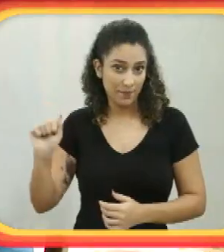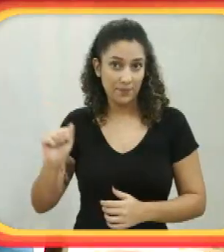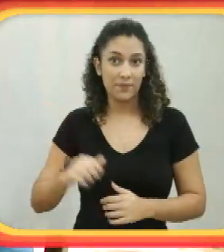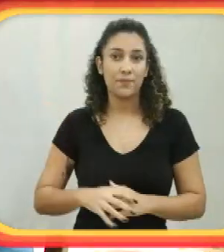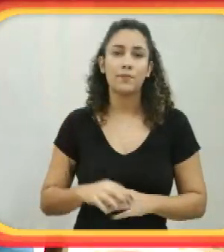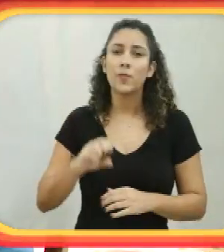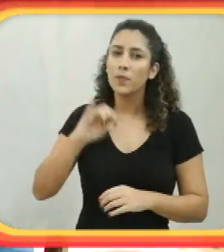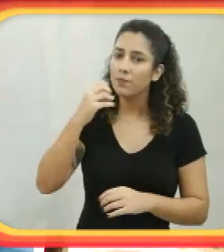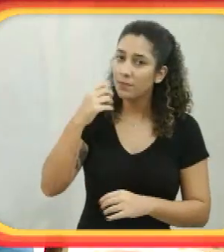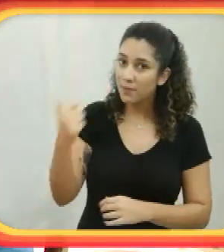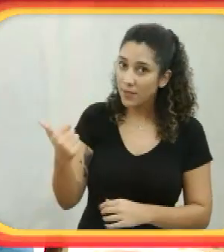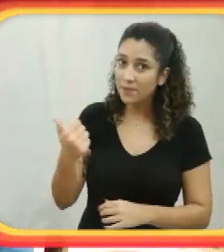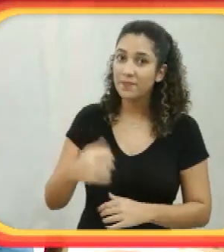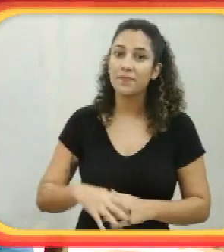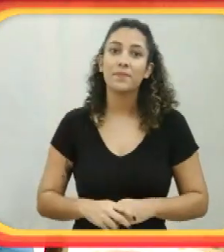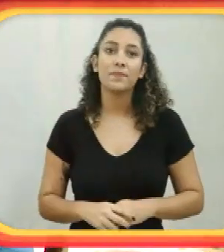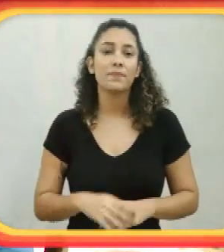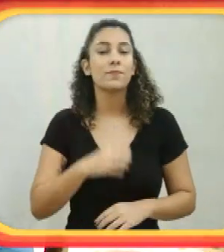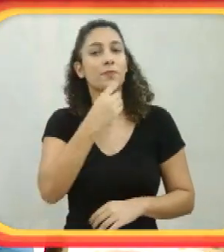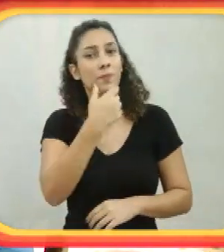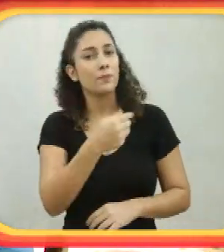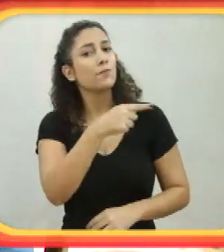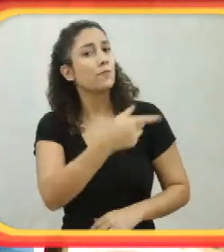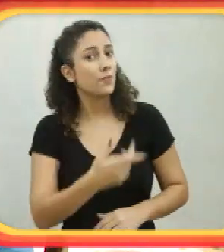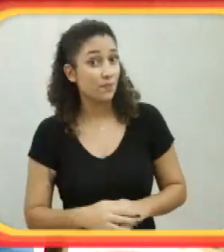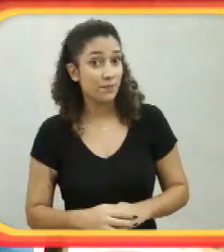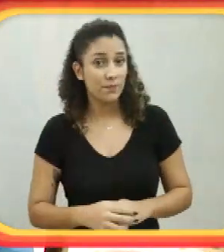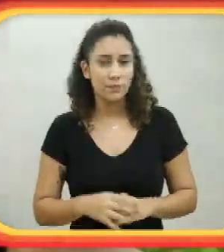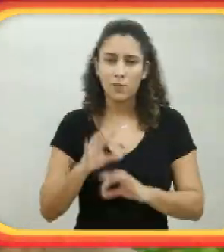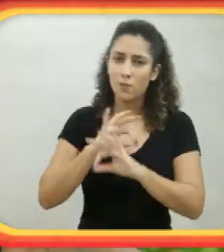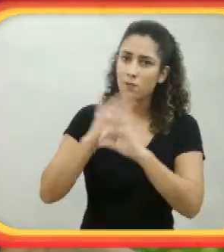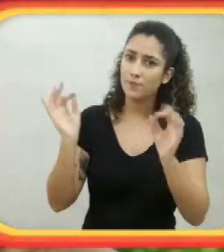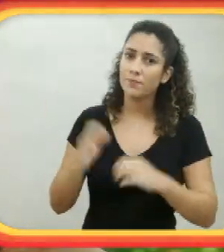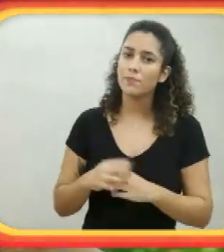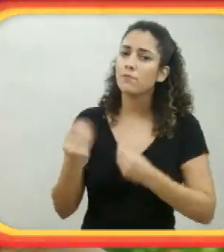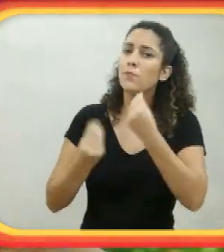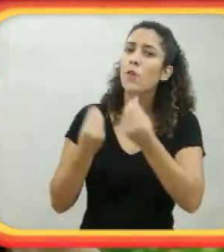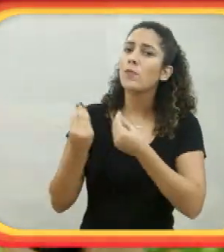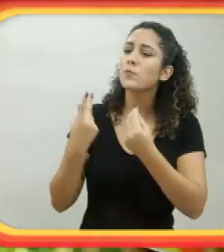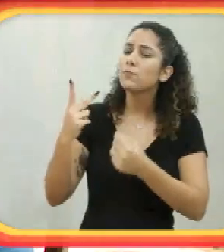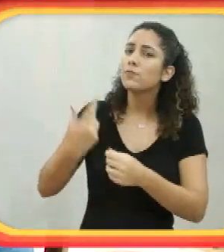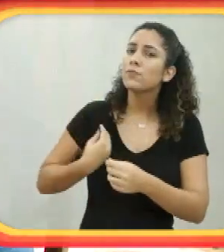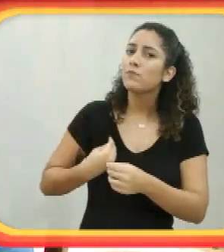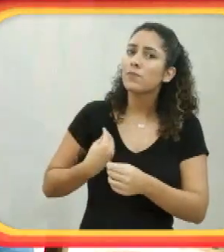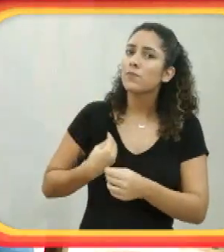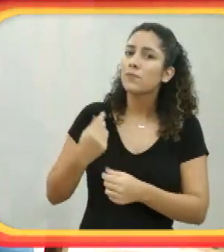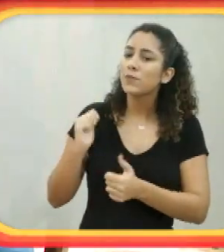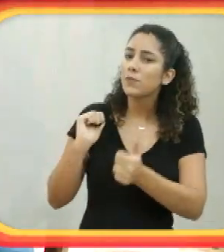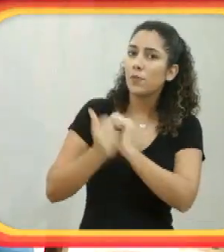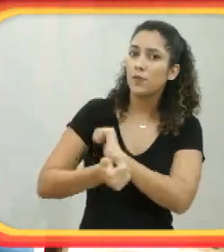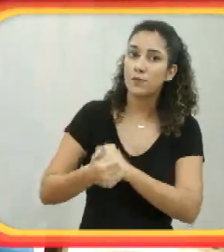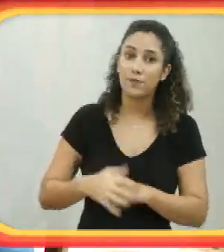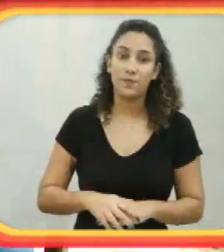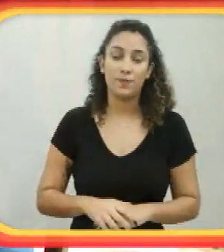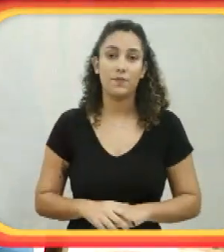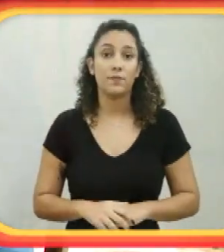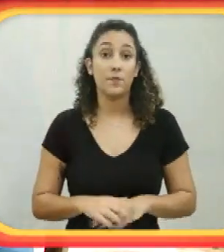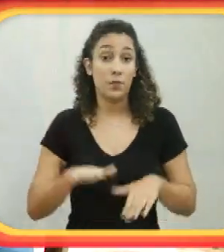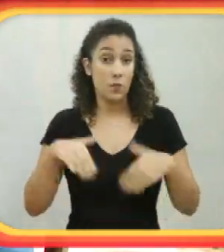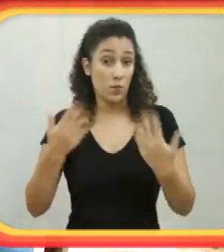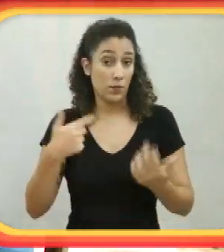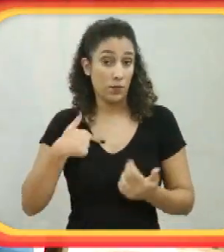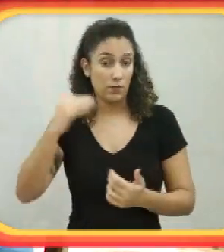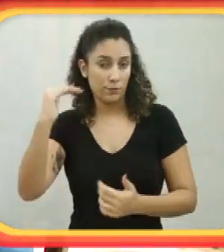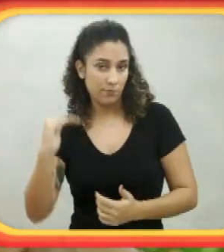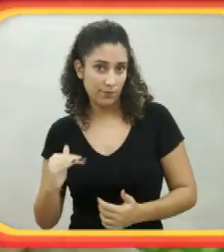Cristina de Orleans e Bragança. Oi amiga, tudo bem? Tudo bem, e com você? Tudo ótimo. Como é que o esporte é que é na